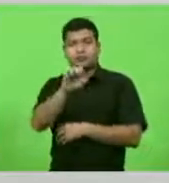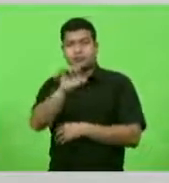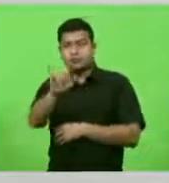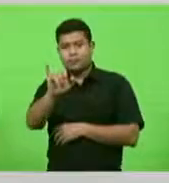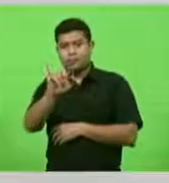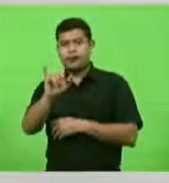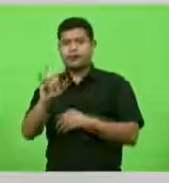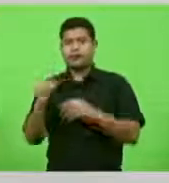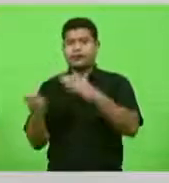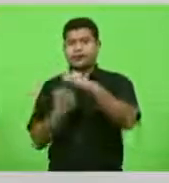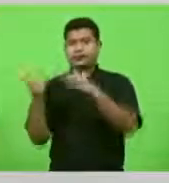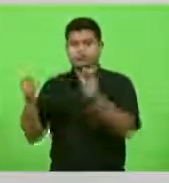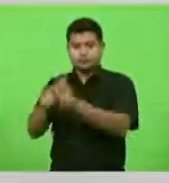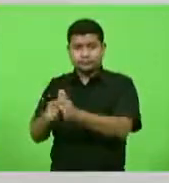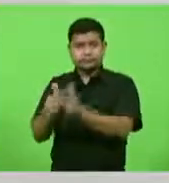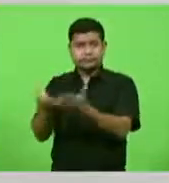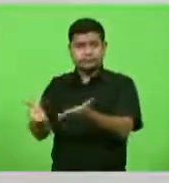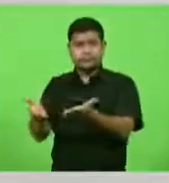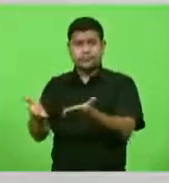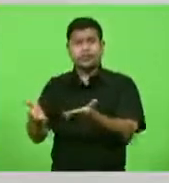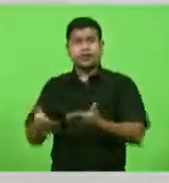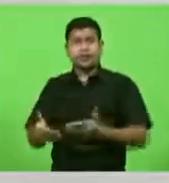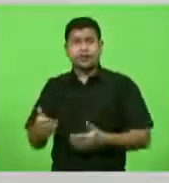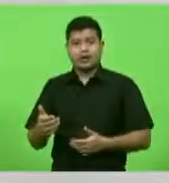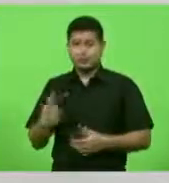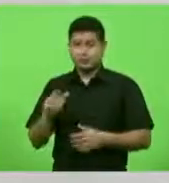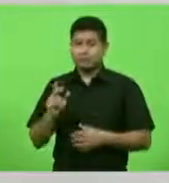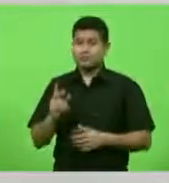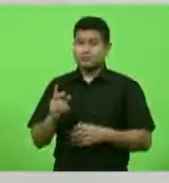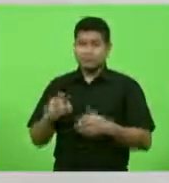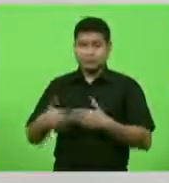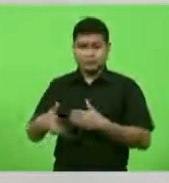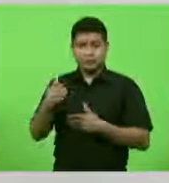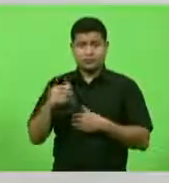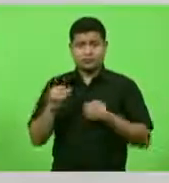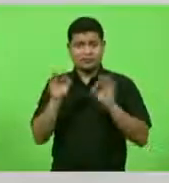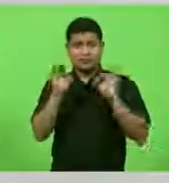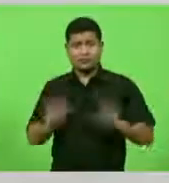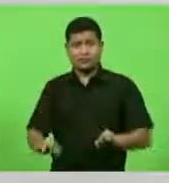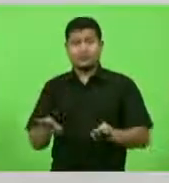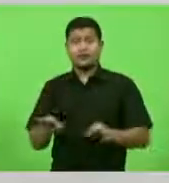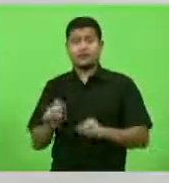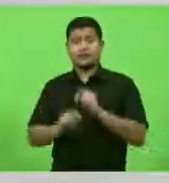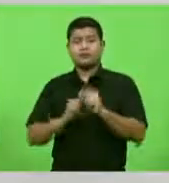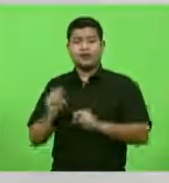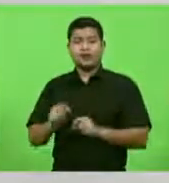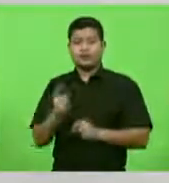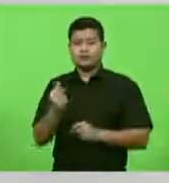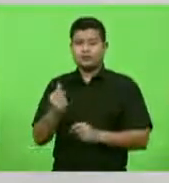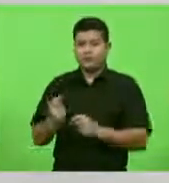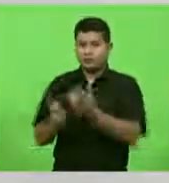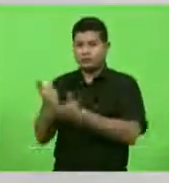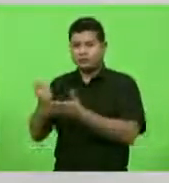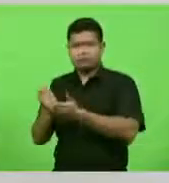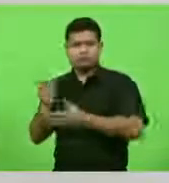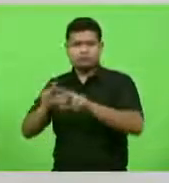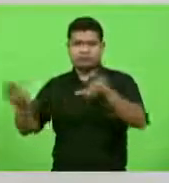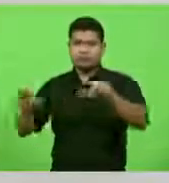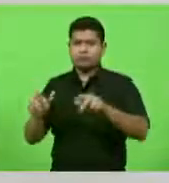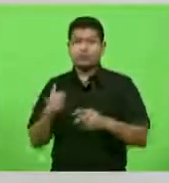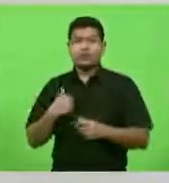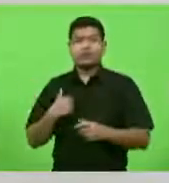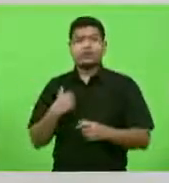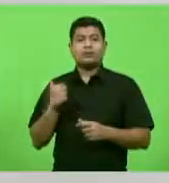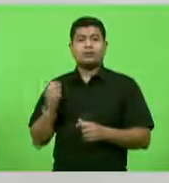O empresário, aquele que vai, com certeza, fazer investimentos na sua indústria, na sua empresa, gerando mais emprego,